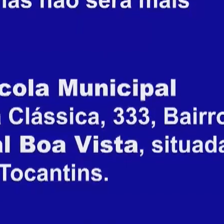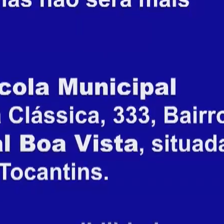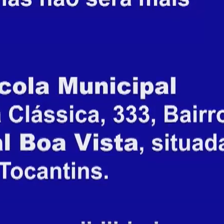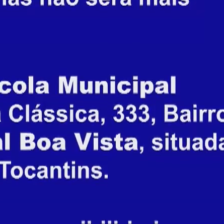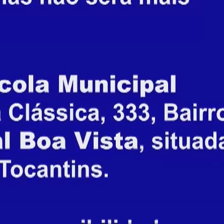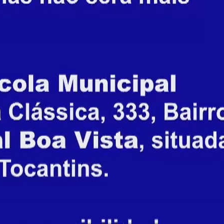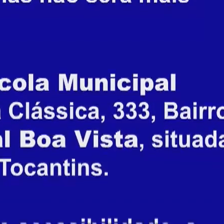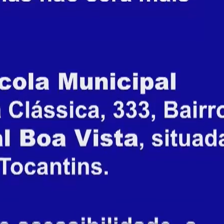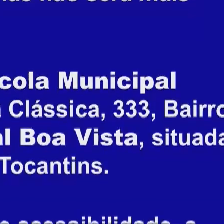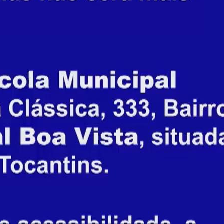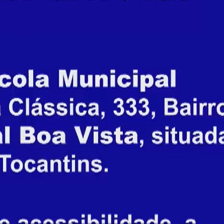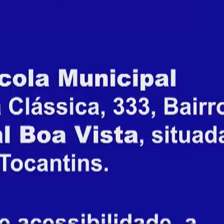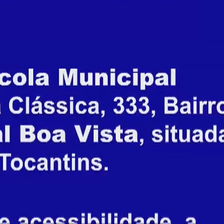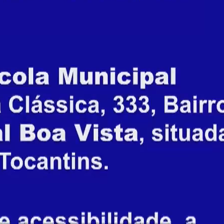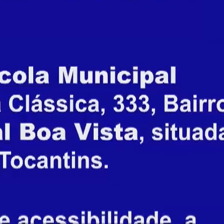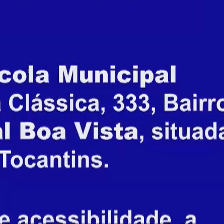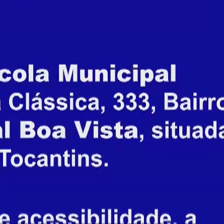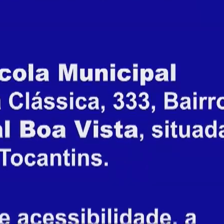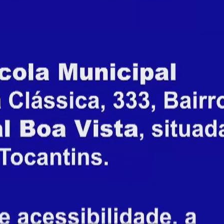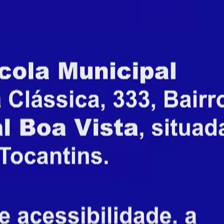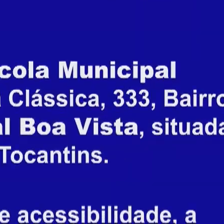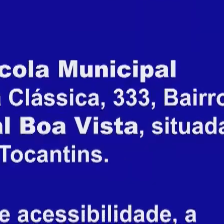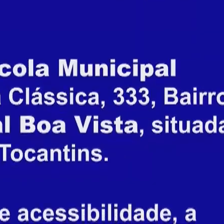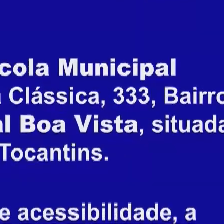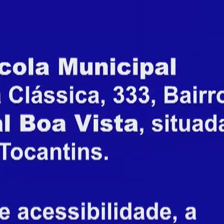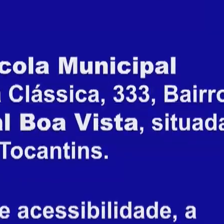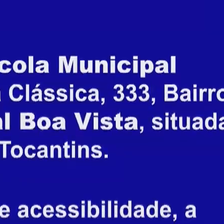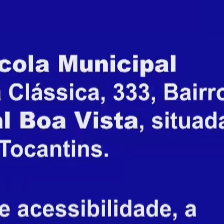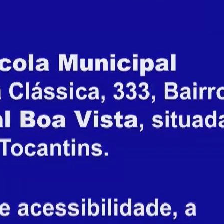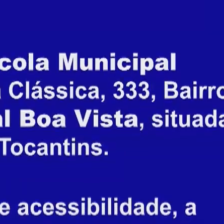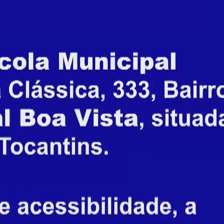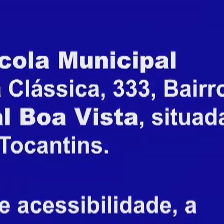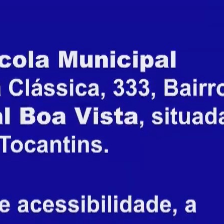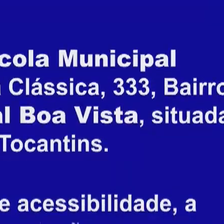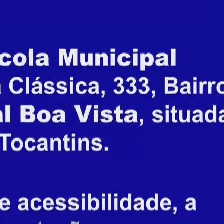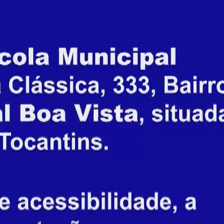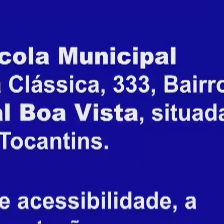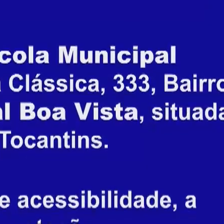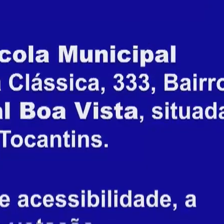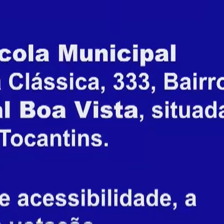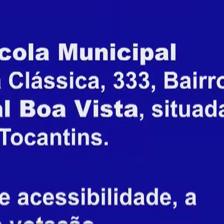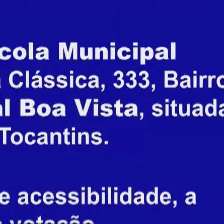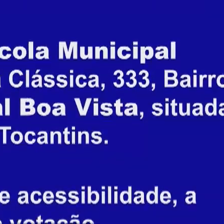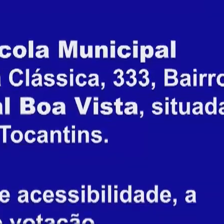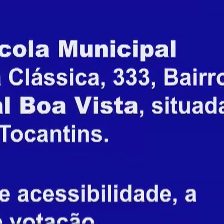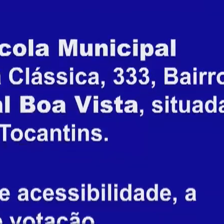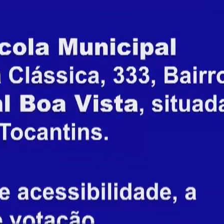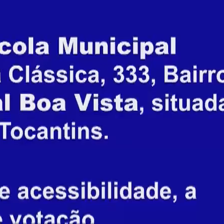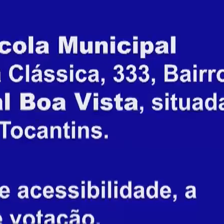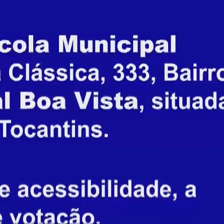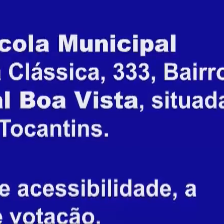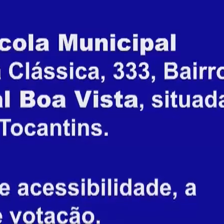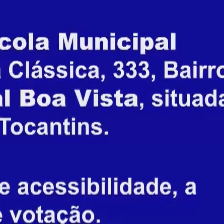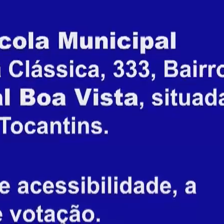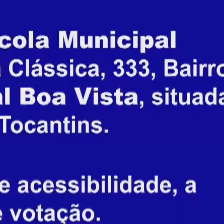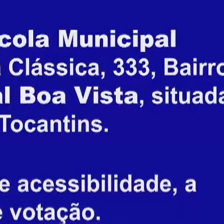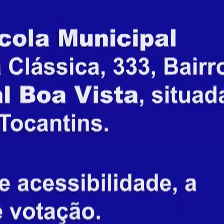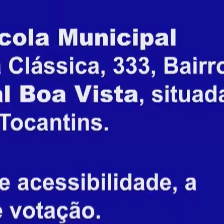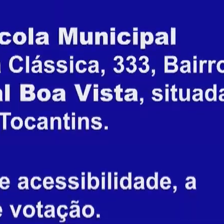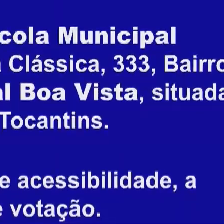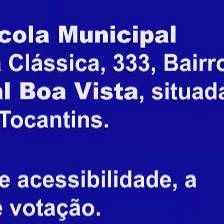225, 232, 235, 238 e